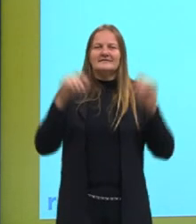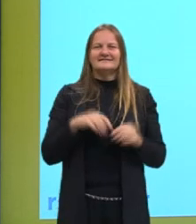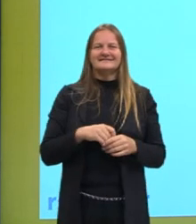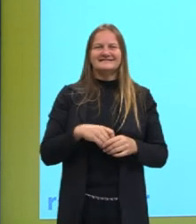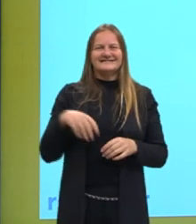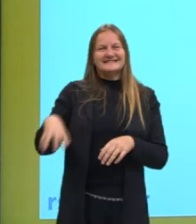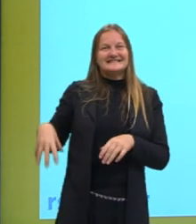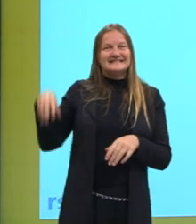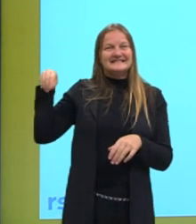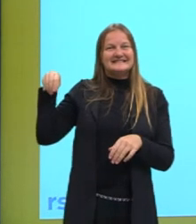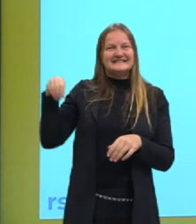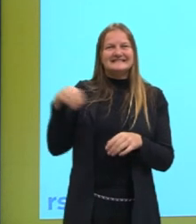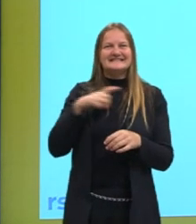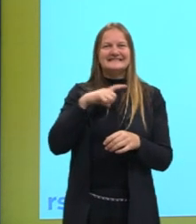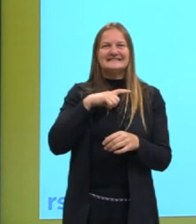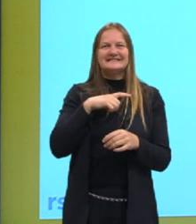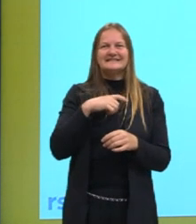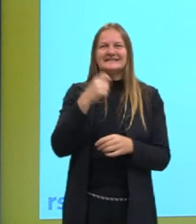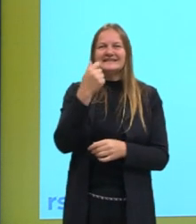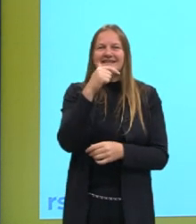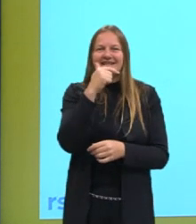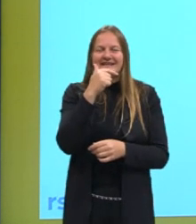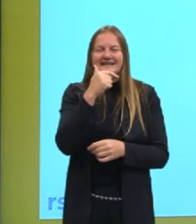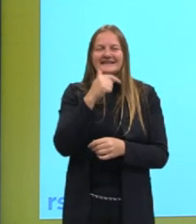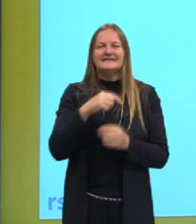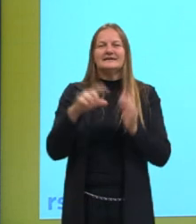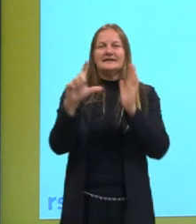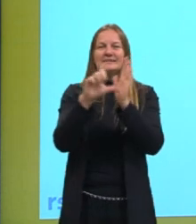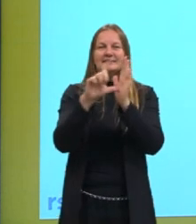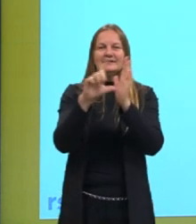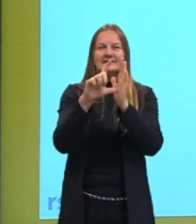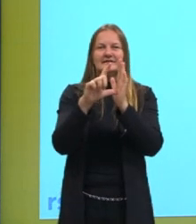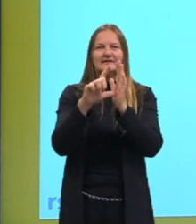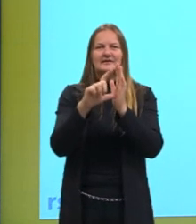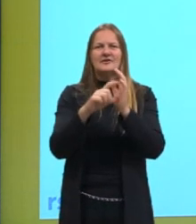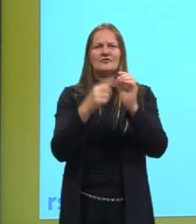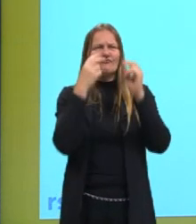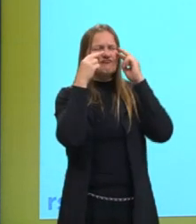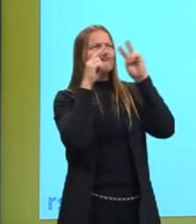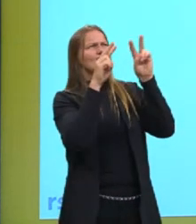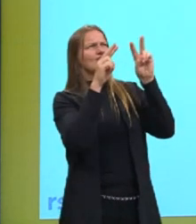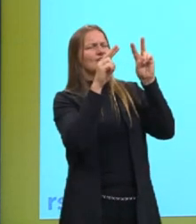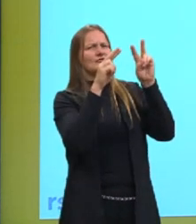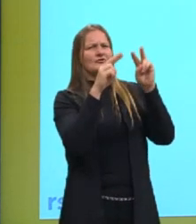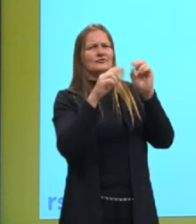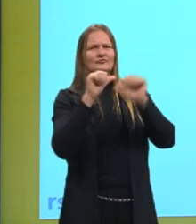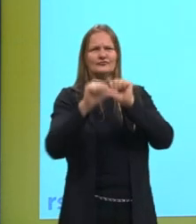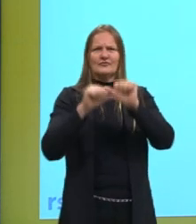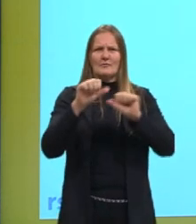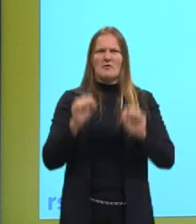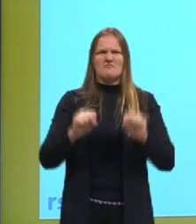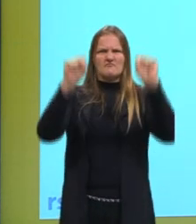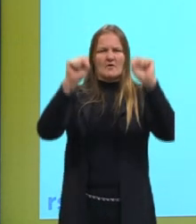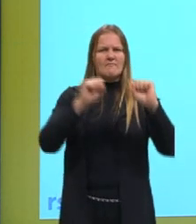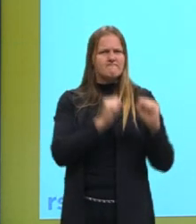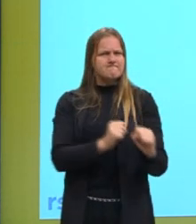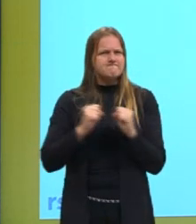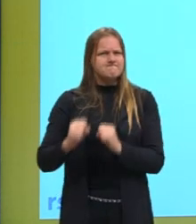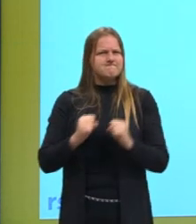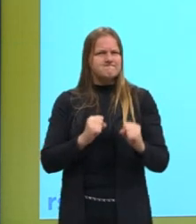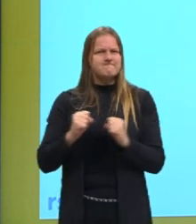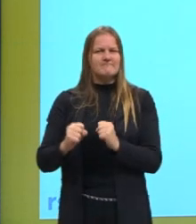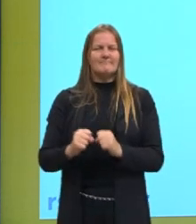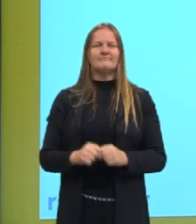e a legenda do meme diz, Martinho Lutero vendo sua Reforma Protestante ganhando força. Então,